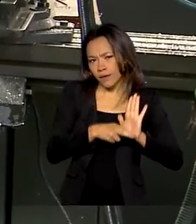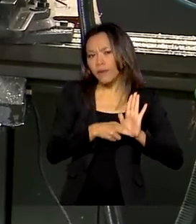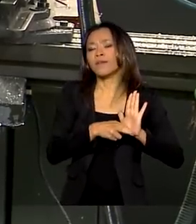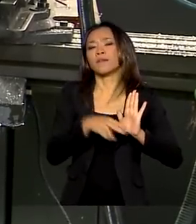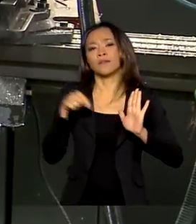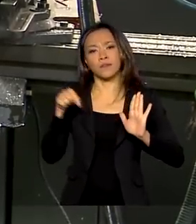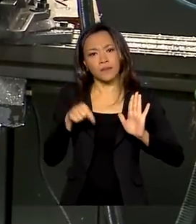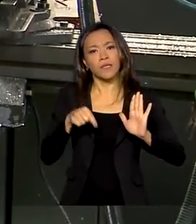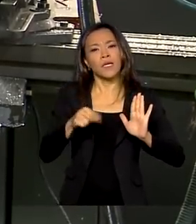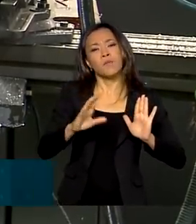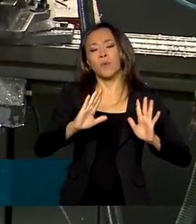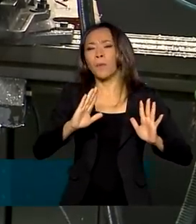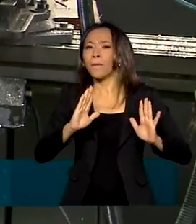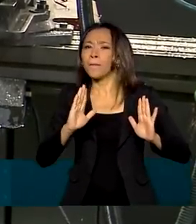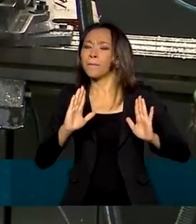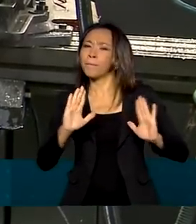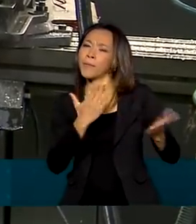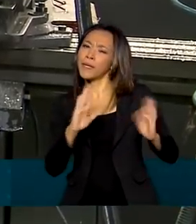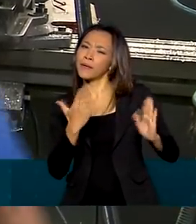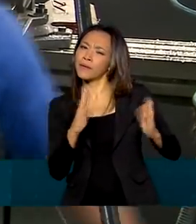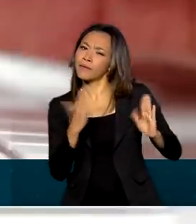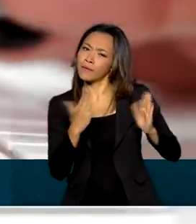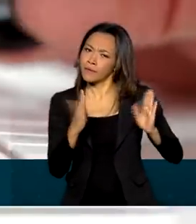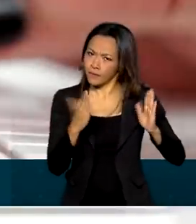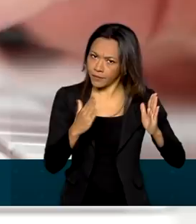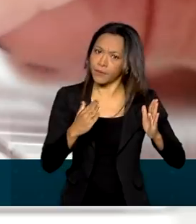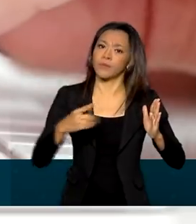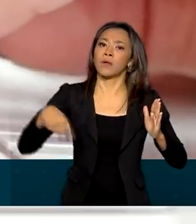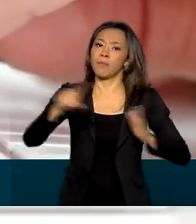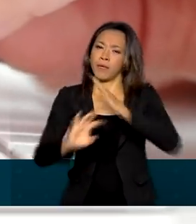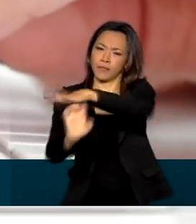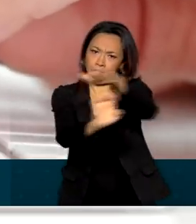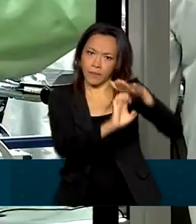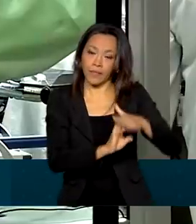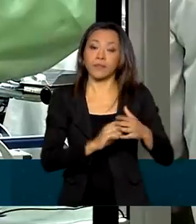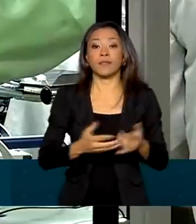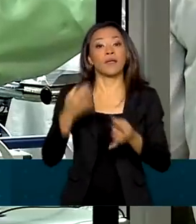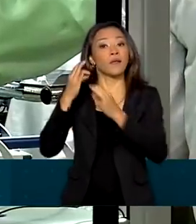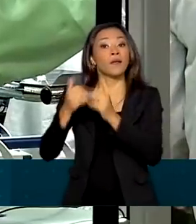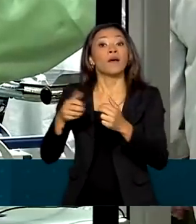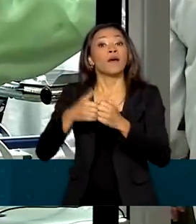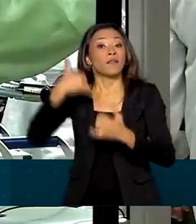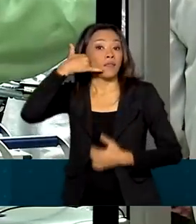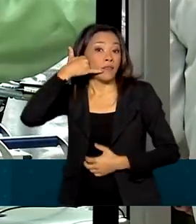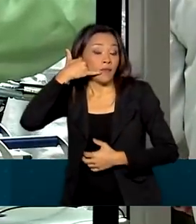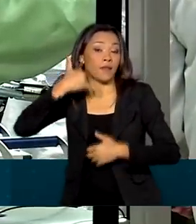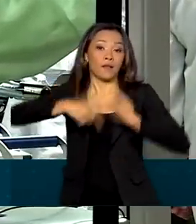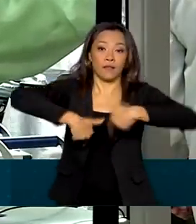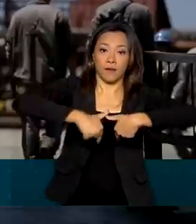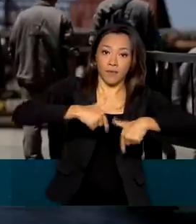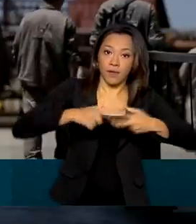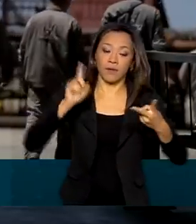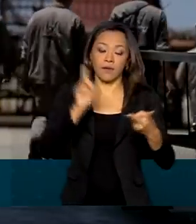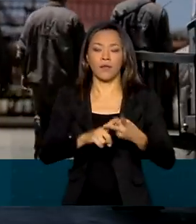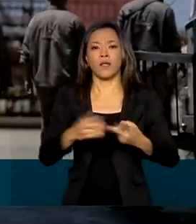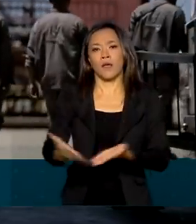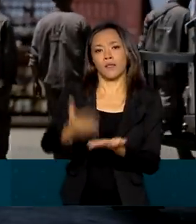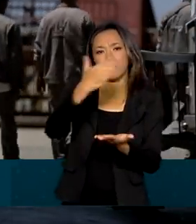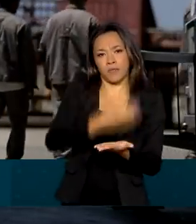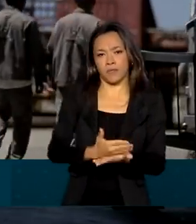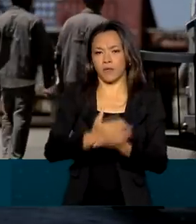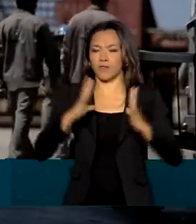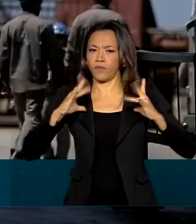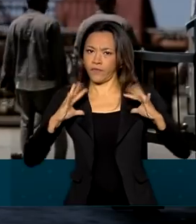adotadas temporariamente pelos empregadores estão o teletrabalho, a antecipação de férias e feriados, a